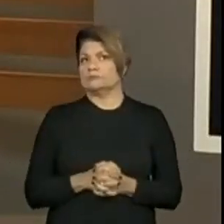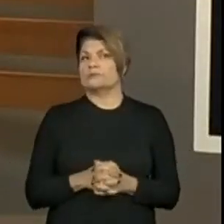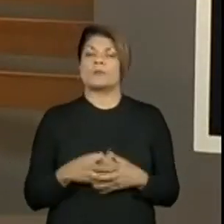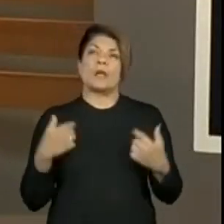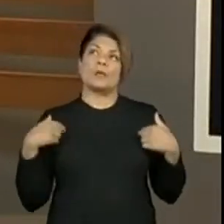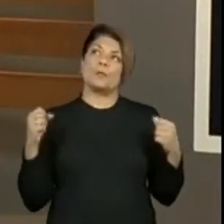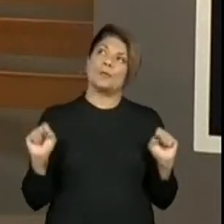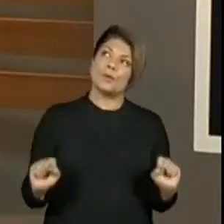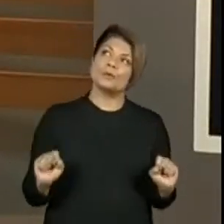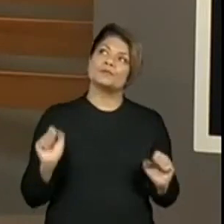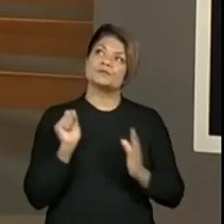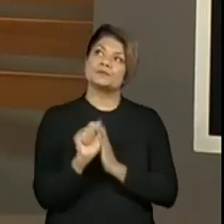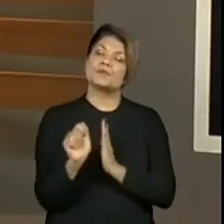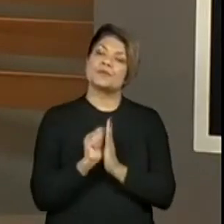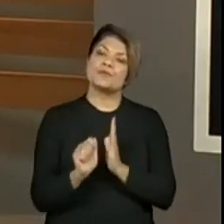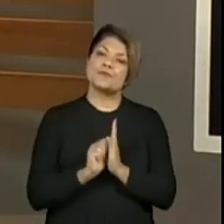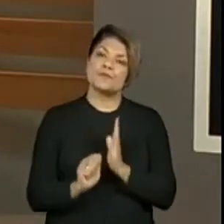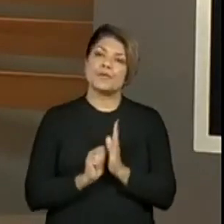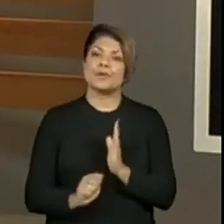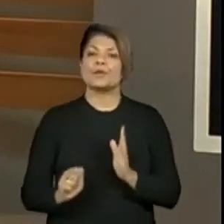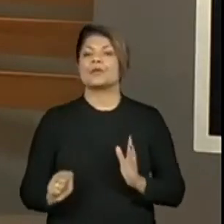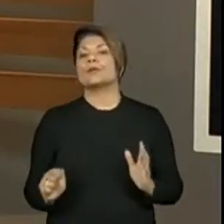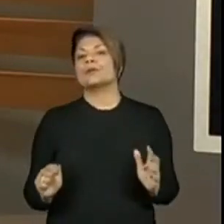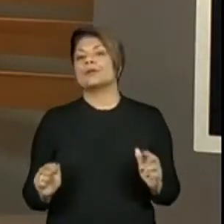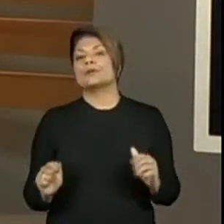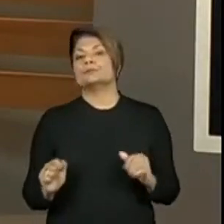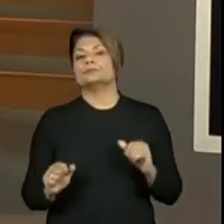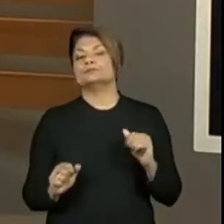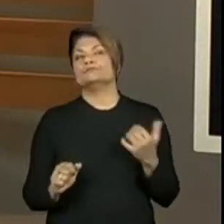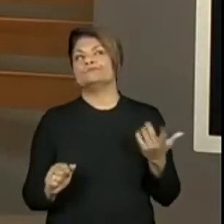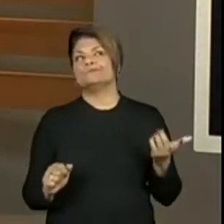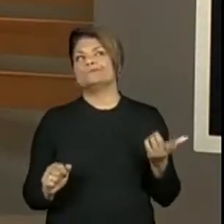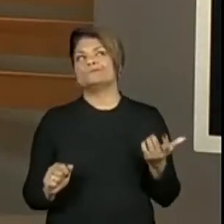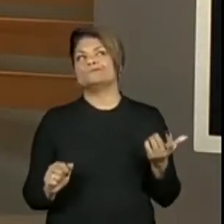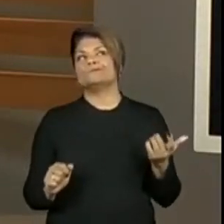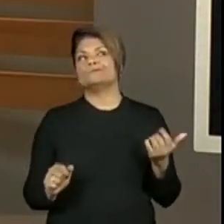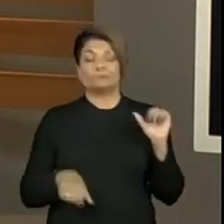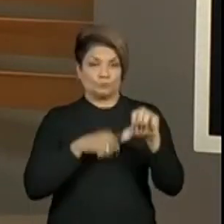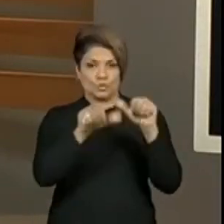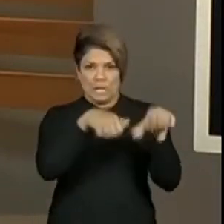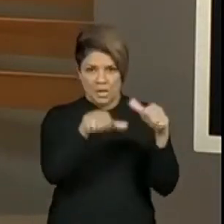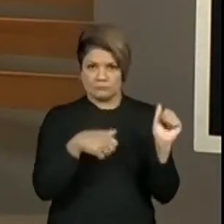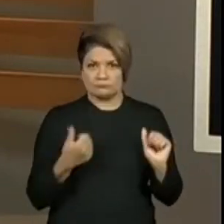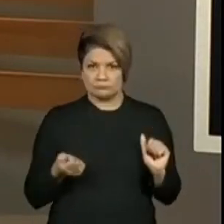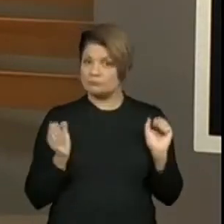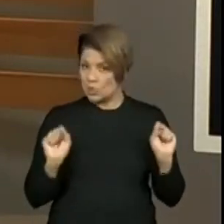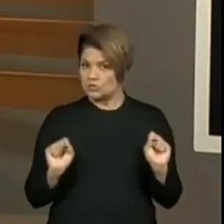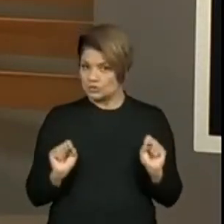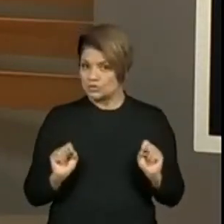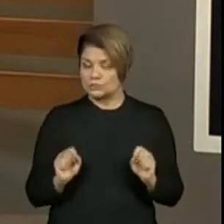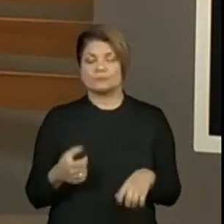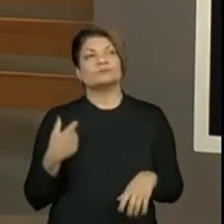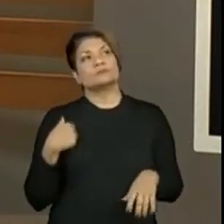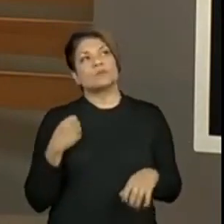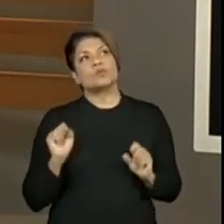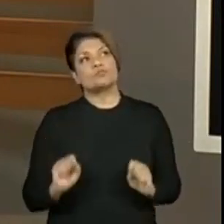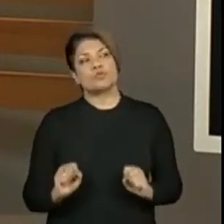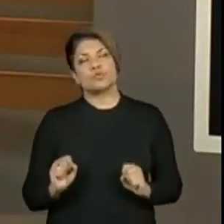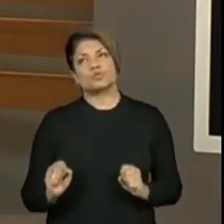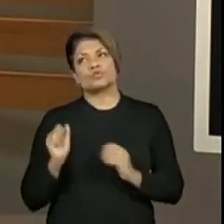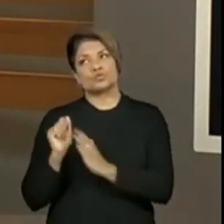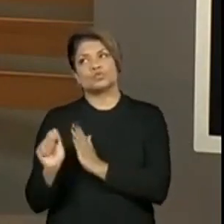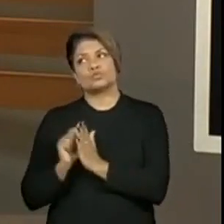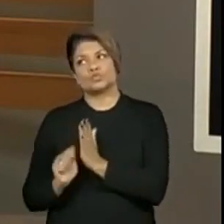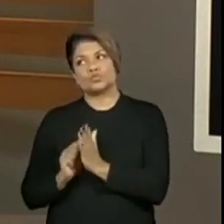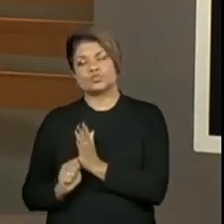eu posso escrever fazendo uma mudança? Eu posso fazer continuando? Eu posso...